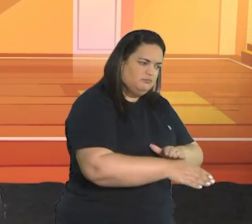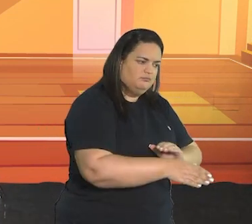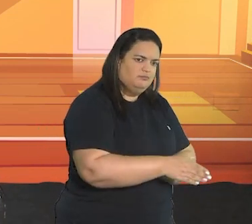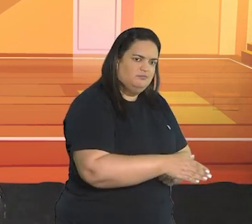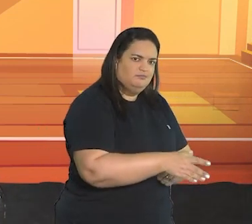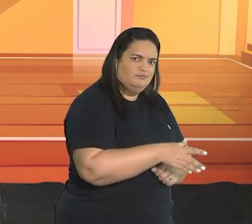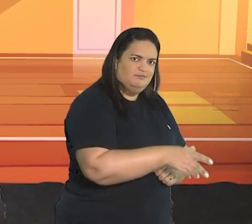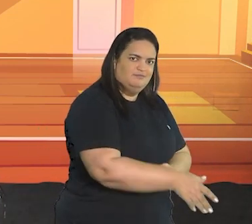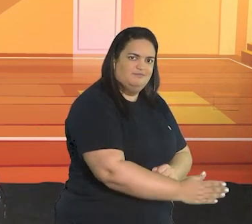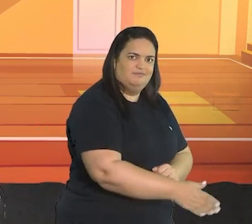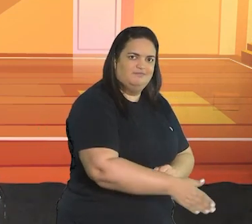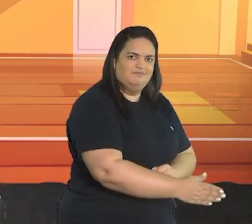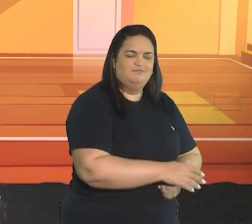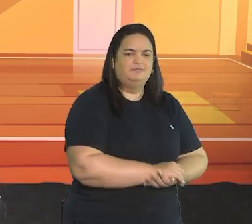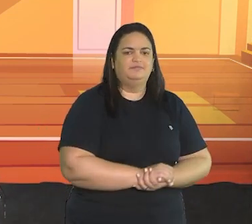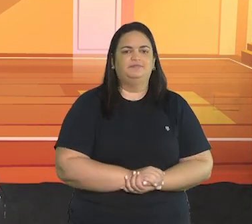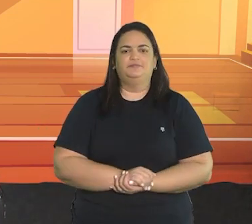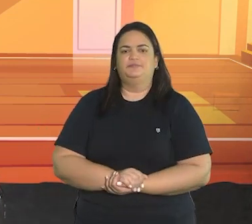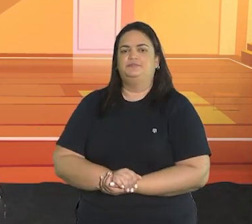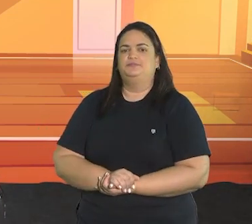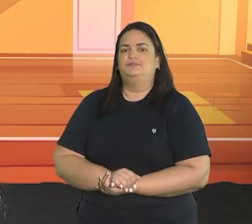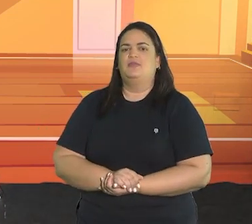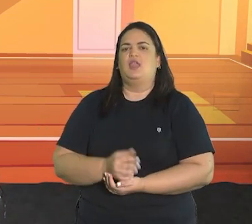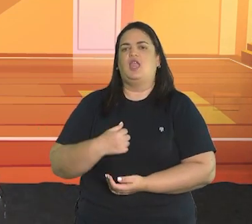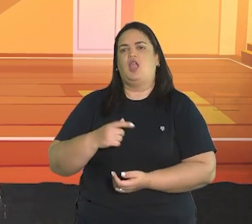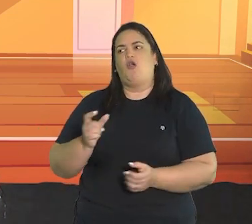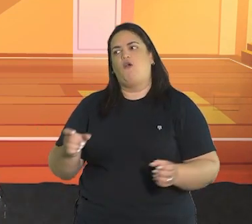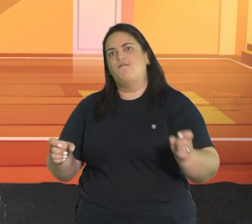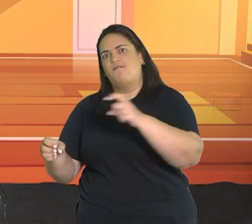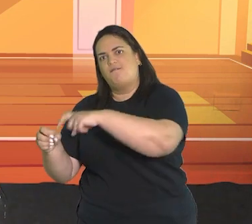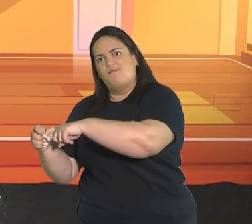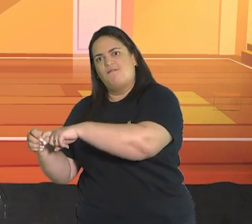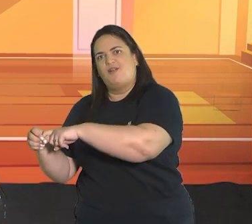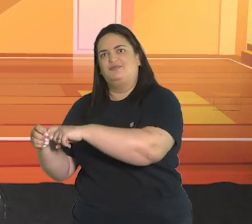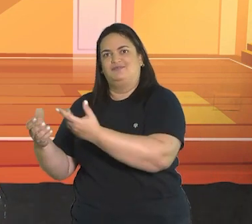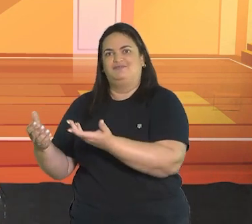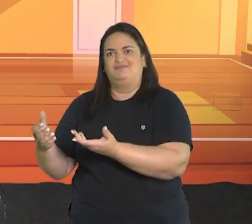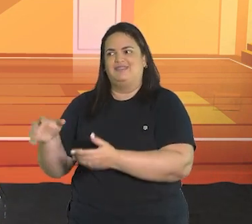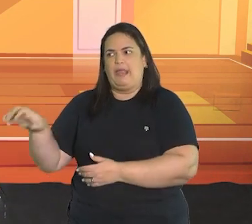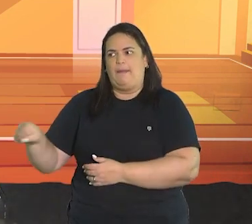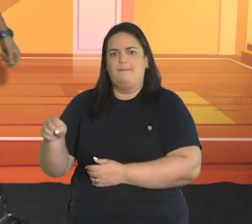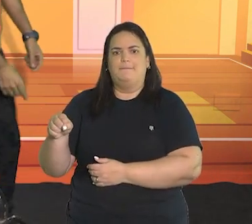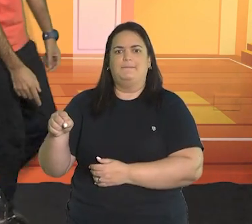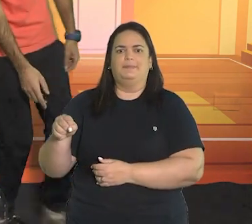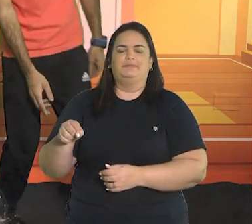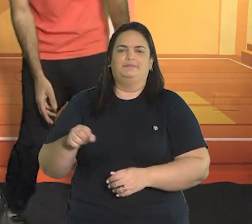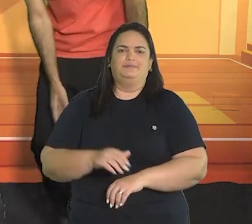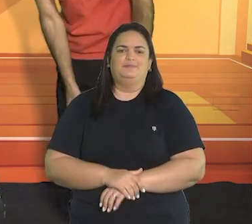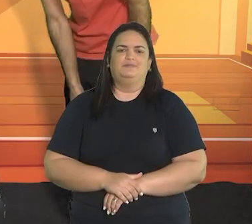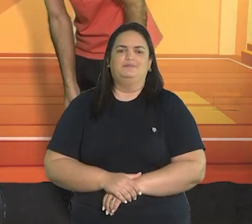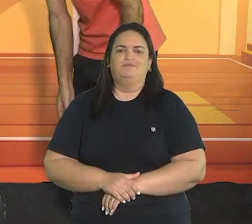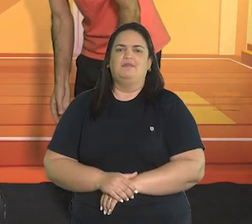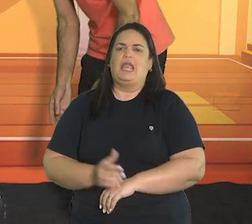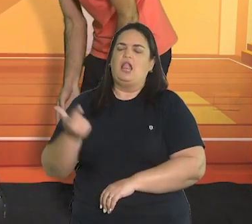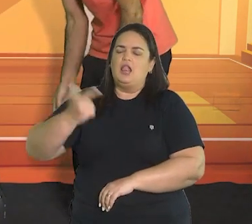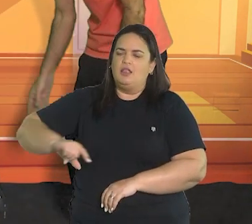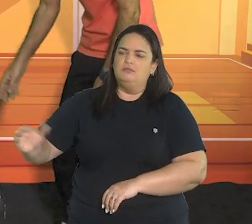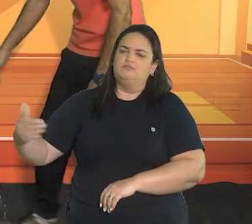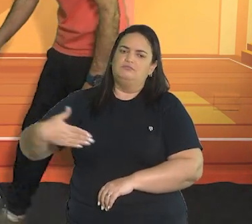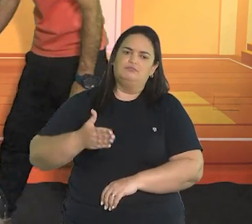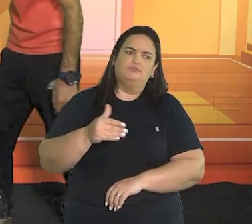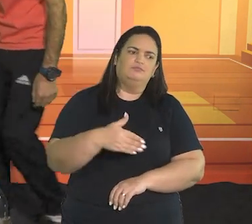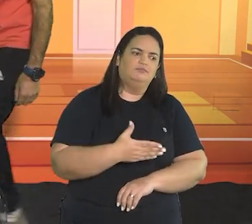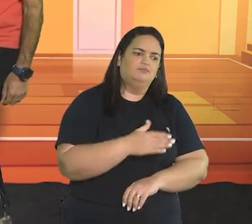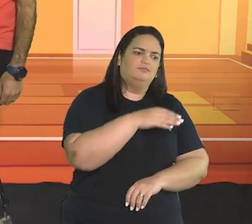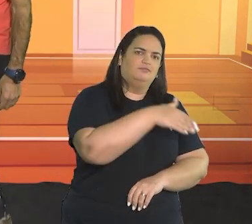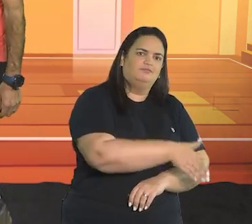linha. Certo? Coloquei um aqui, posso voltar, pego o outro cabide, faço